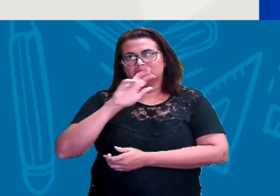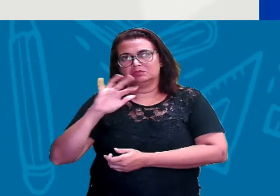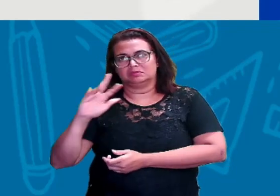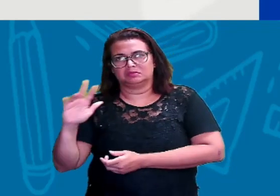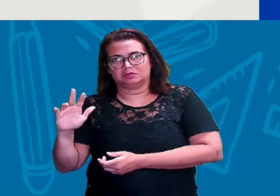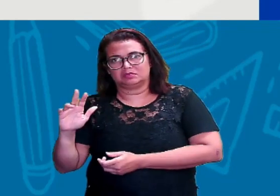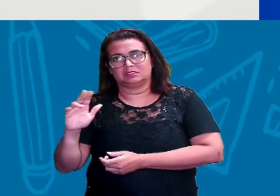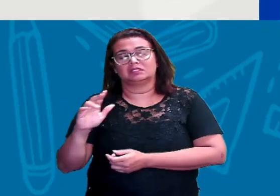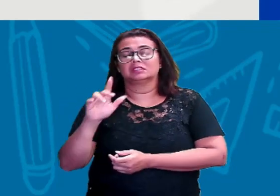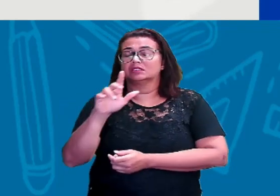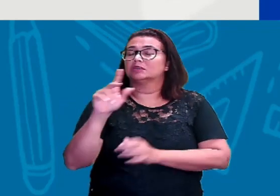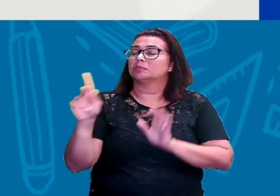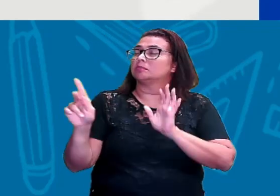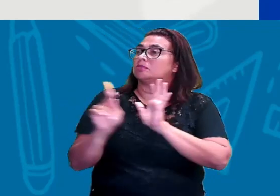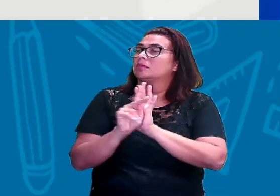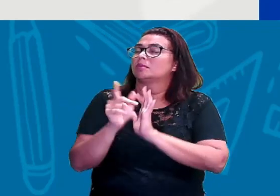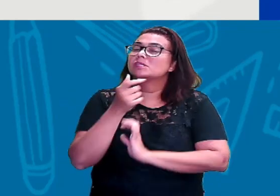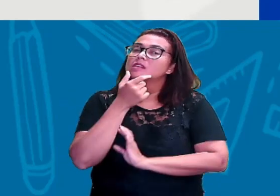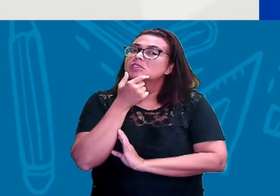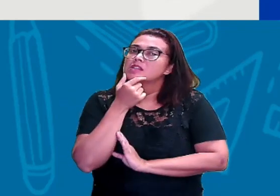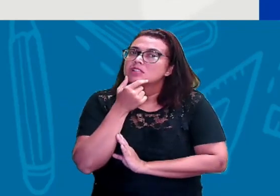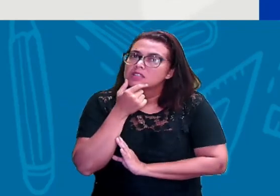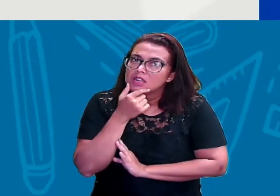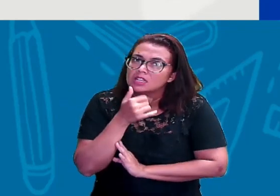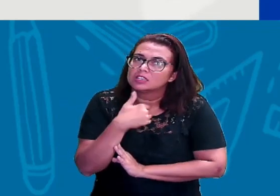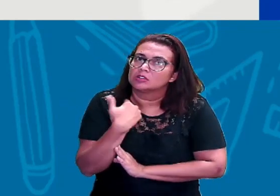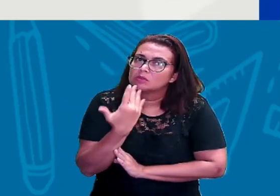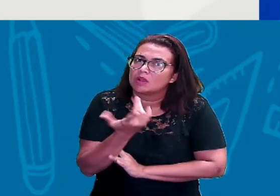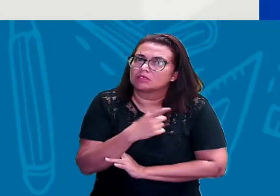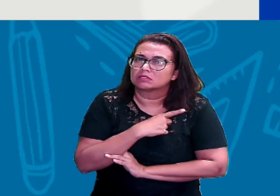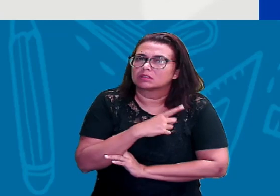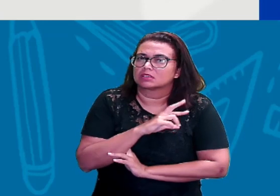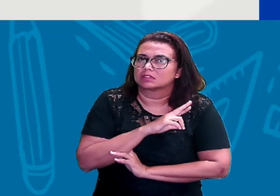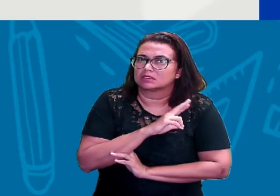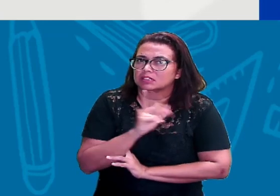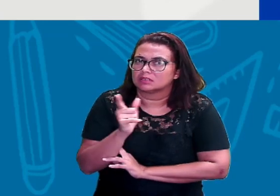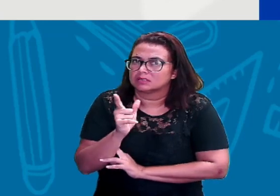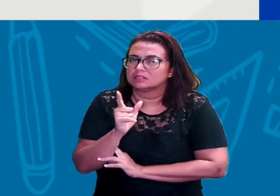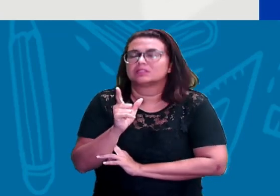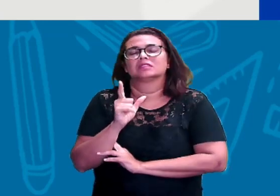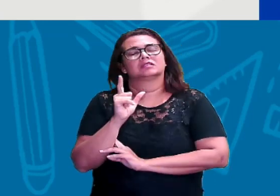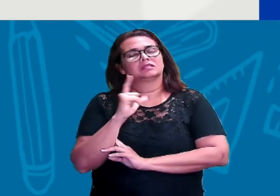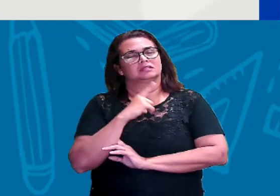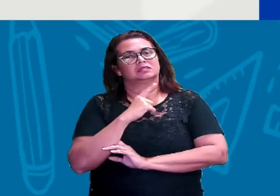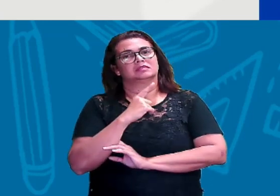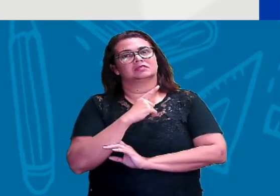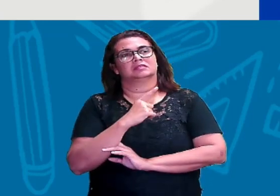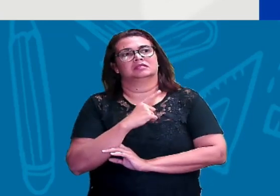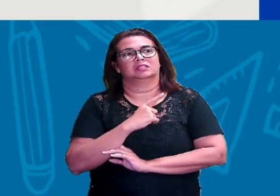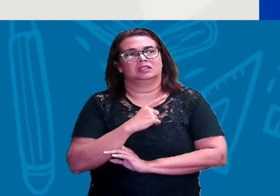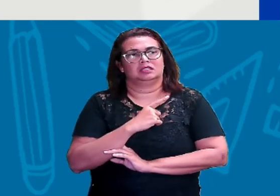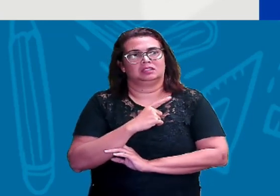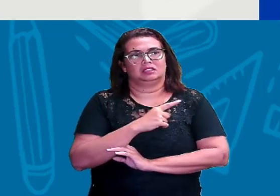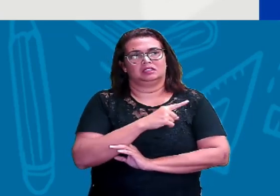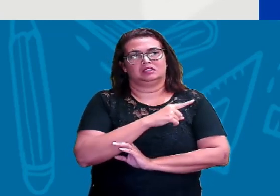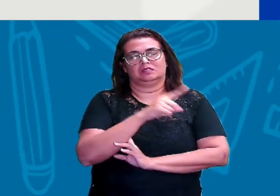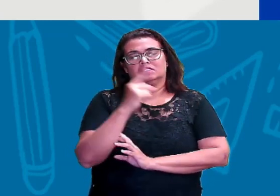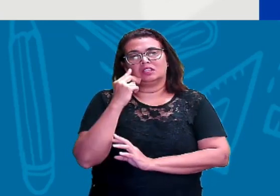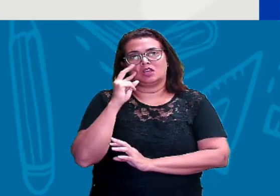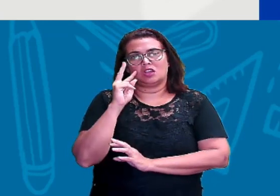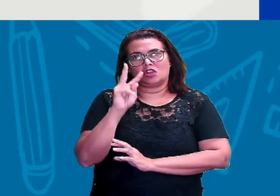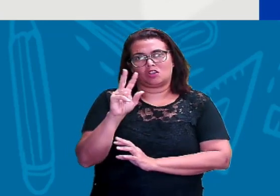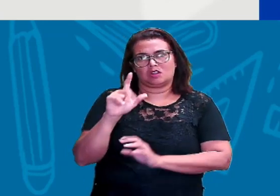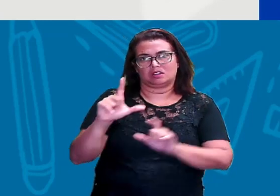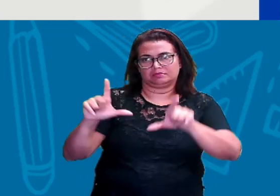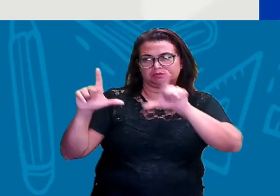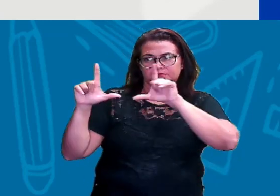origens e se houve as modificações? Com certeza houveram modificações, né gente? Então, dá uma olhadinha aí nessa tela porque a